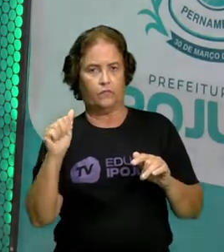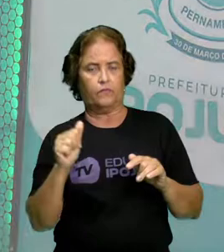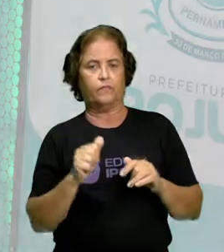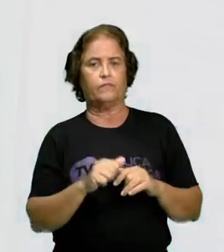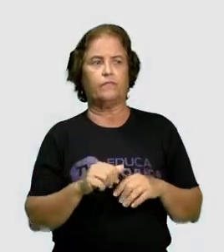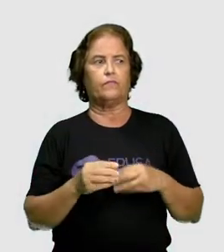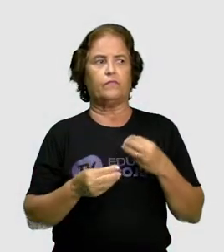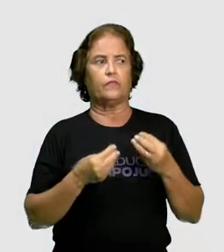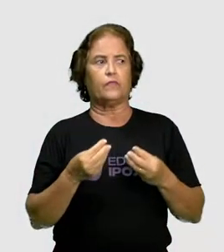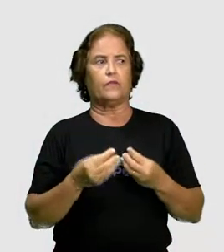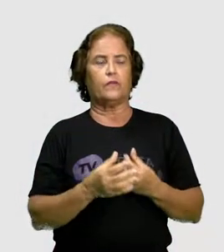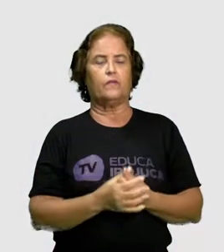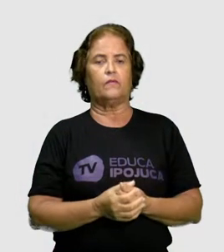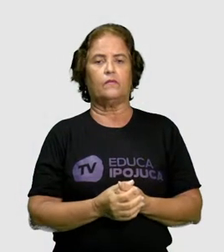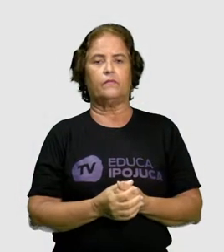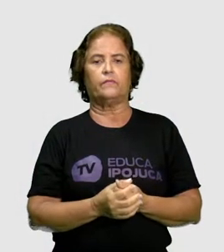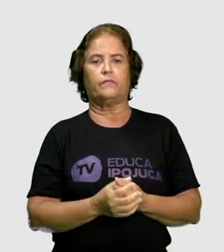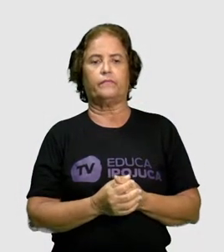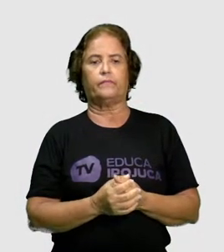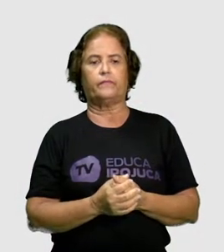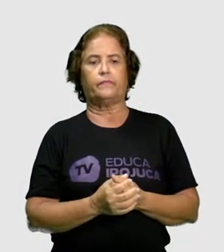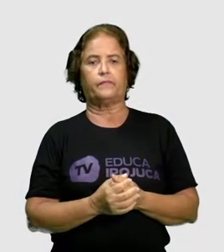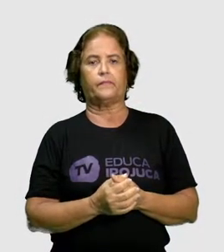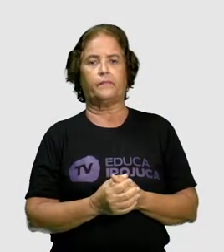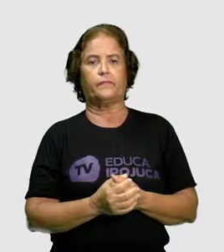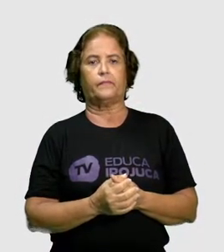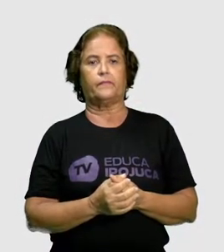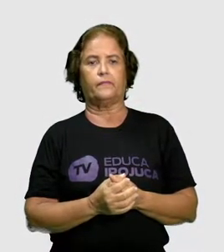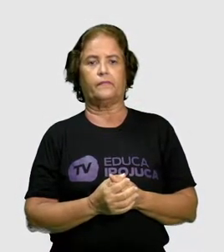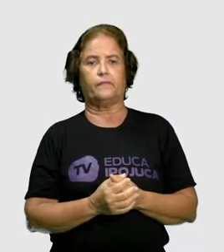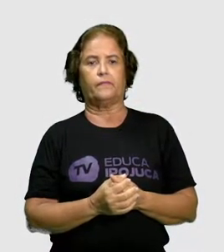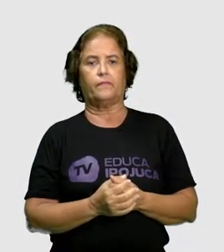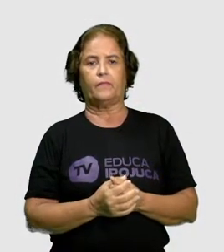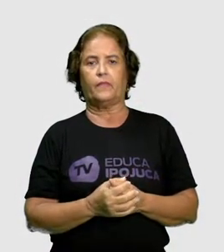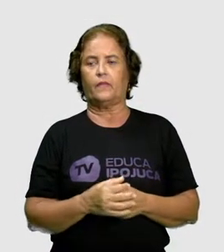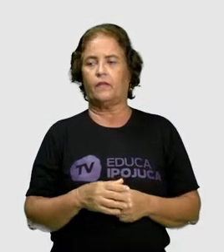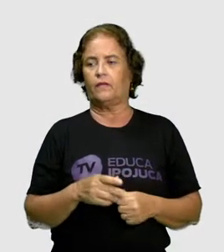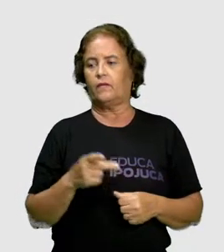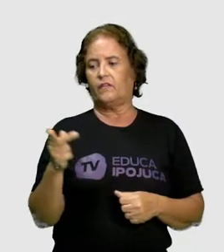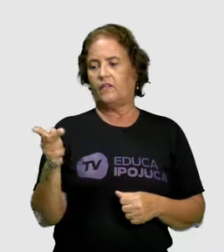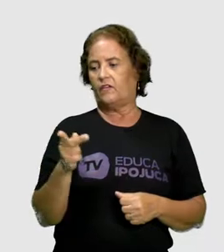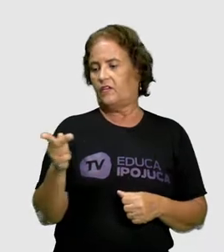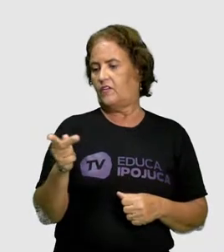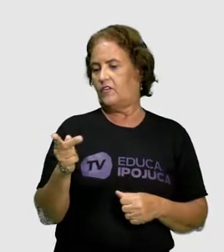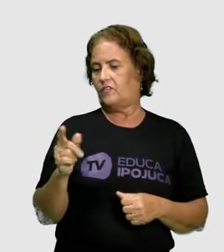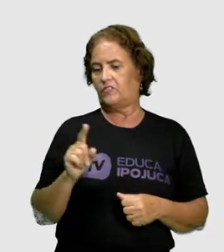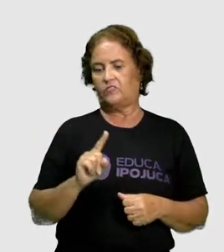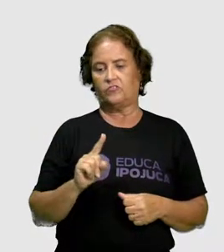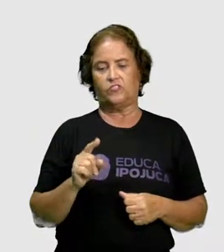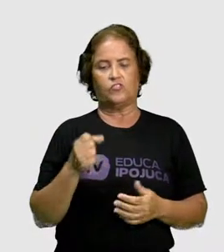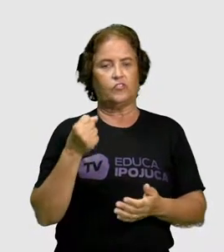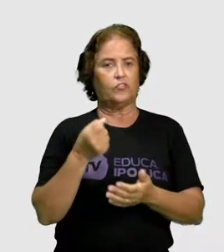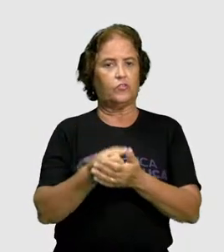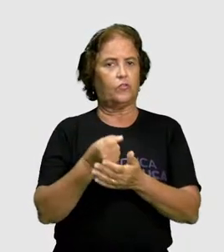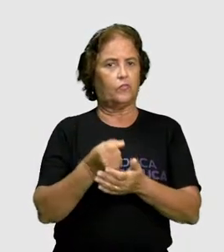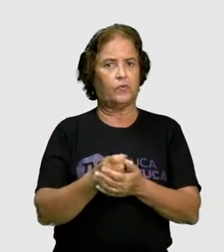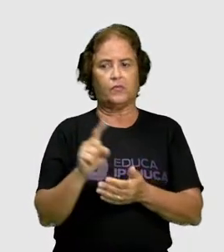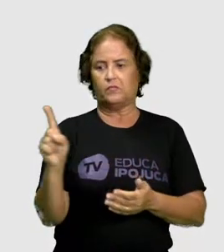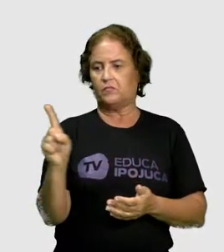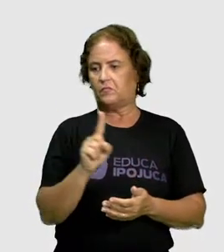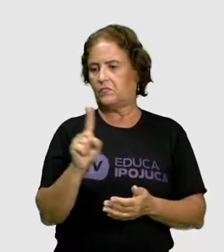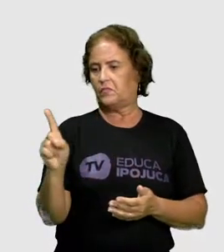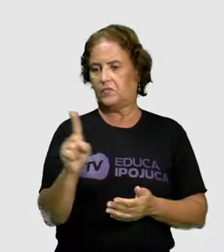forma. They will not buy a new house. Eles não comprarão uma casa